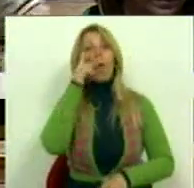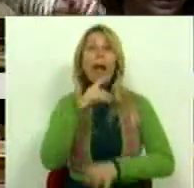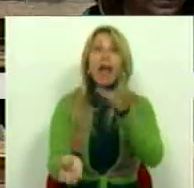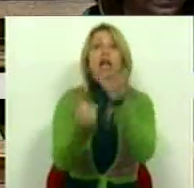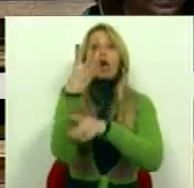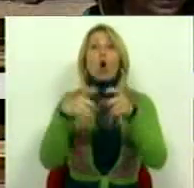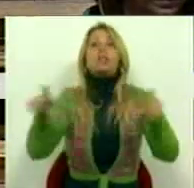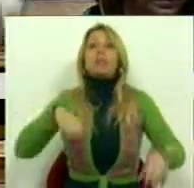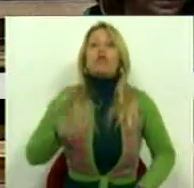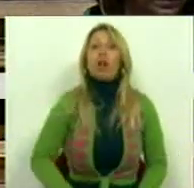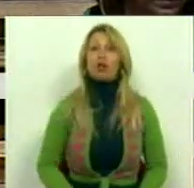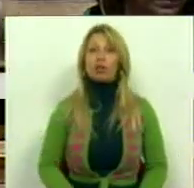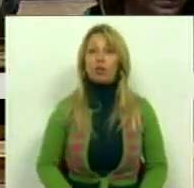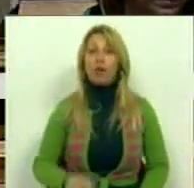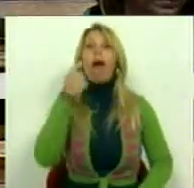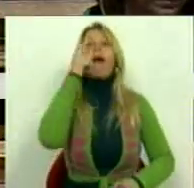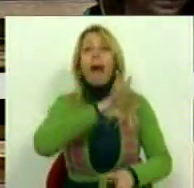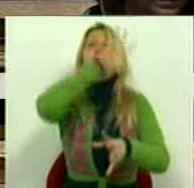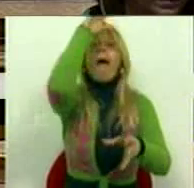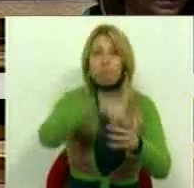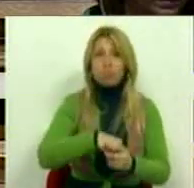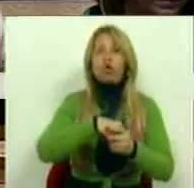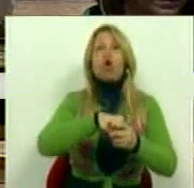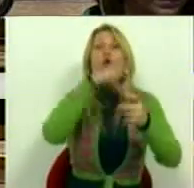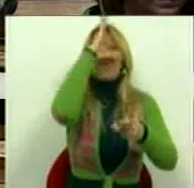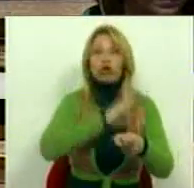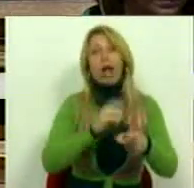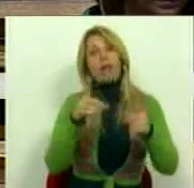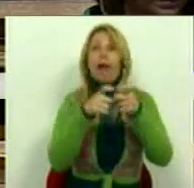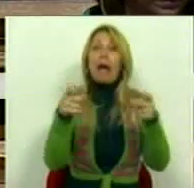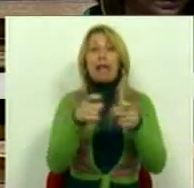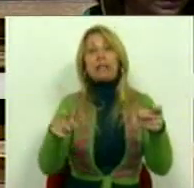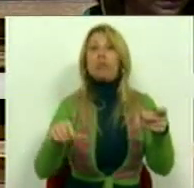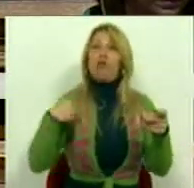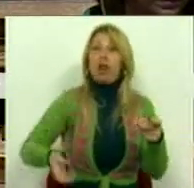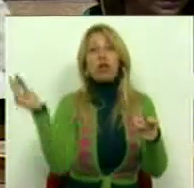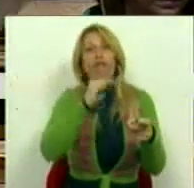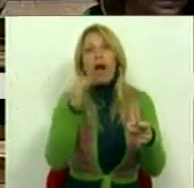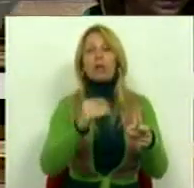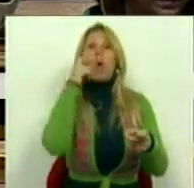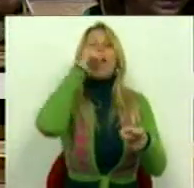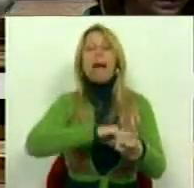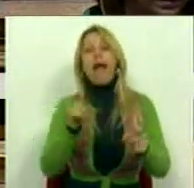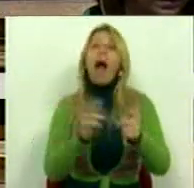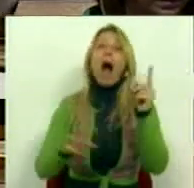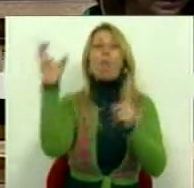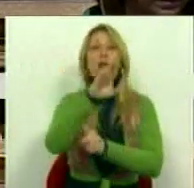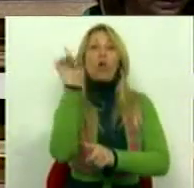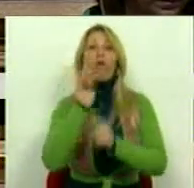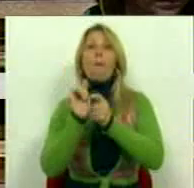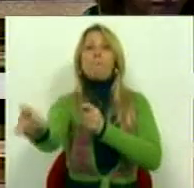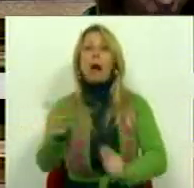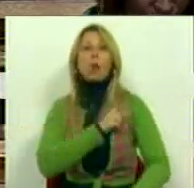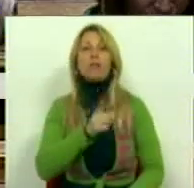verdes? Quem é que meteu até no Estado os falsos recibos verdes? Quem é que aumentou as propinas? Quem é que disse aos jovens, não